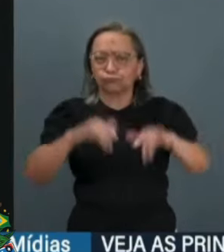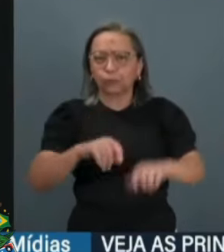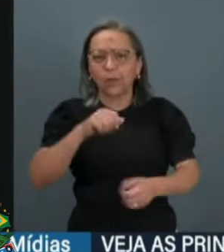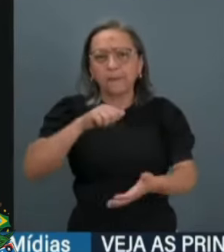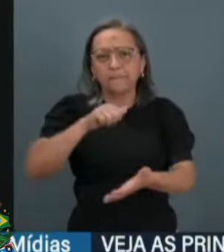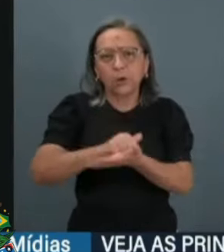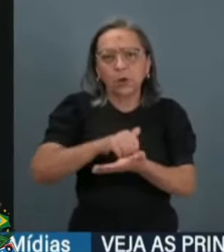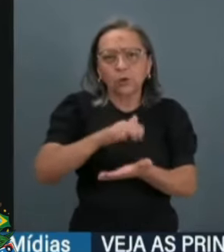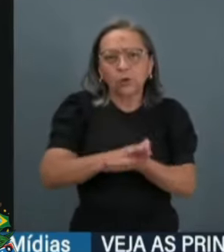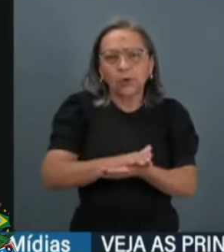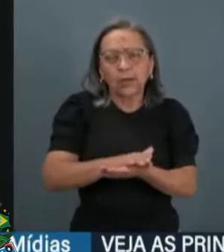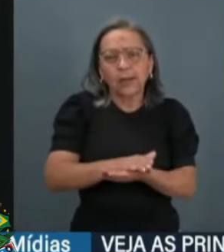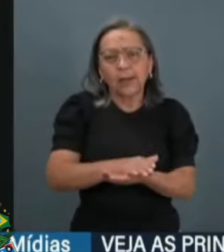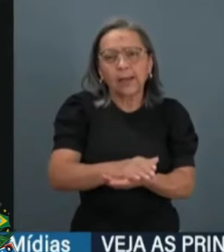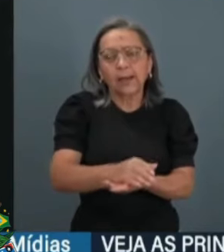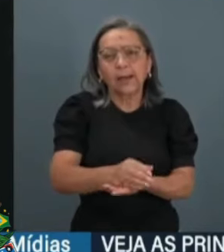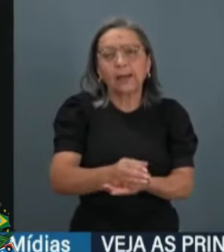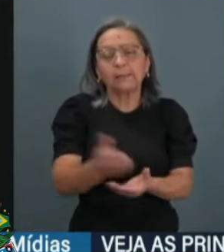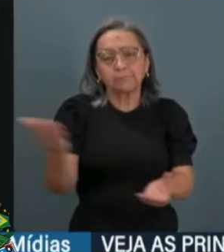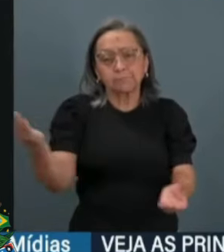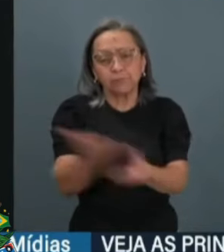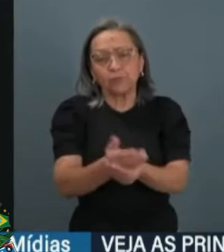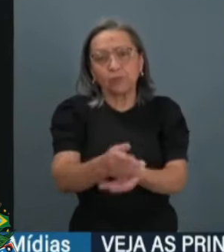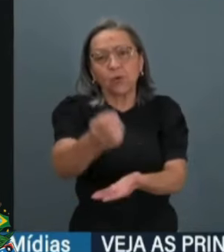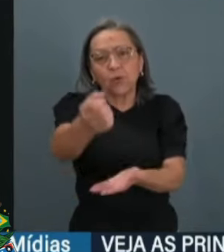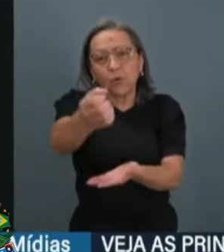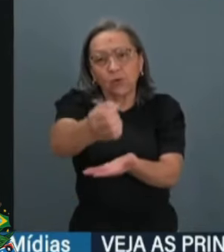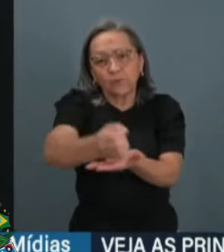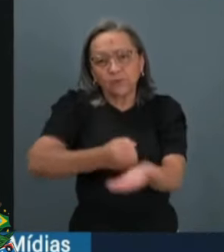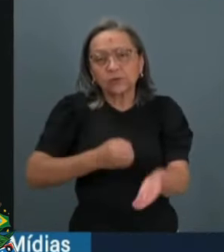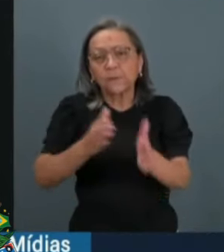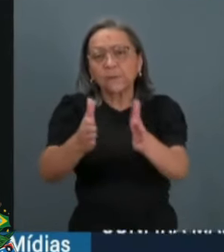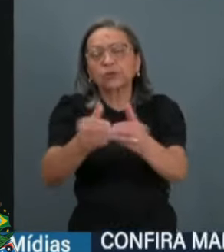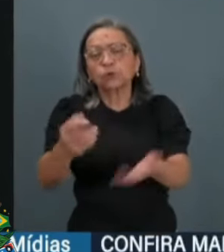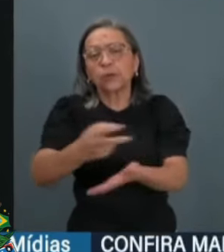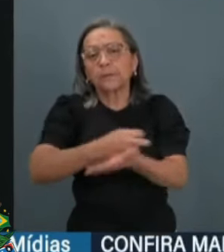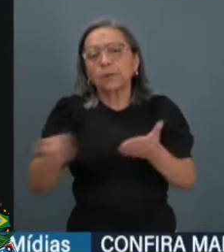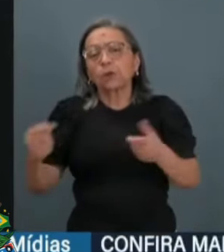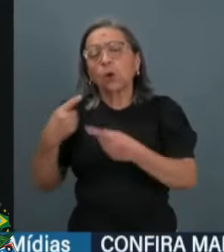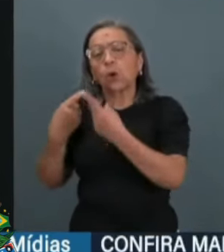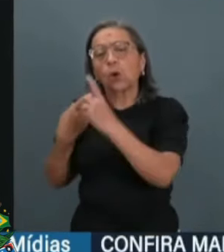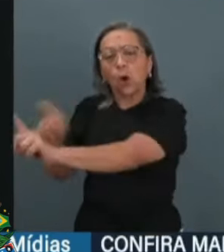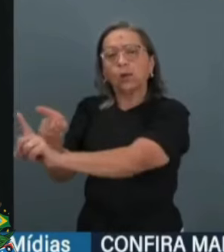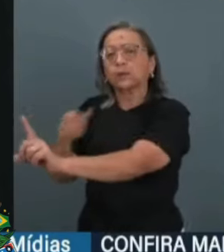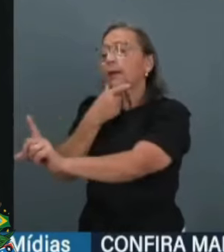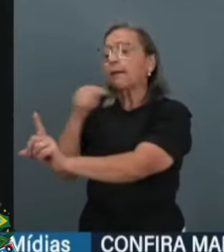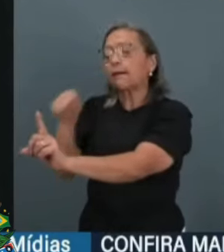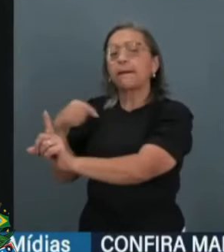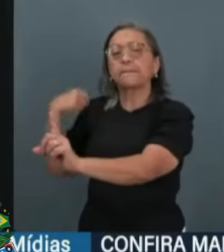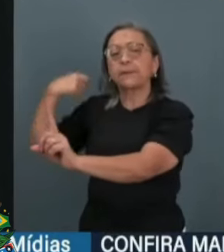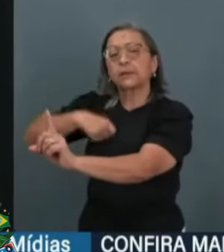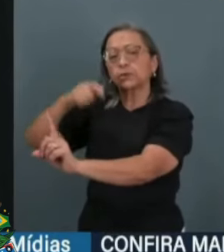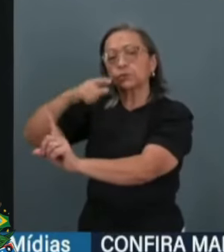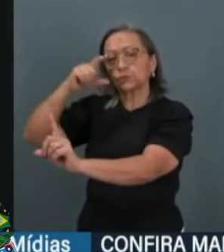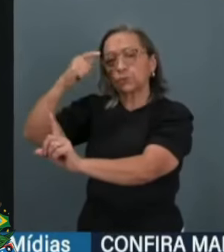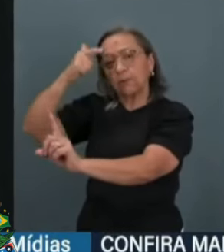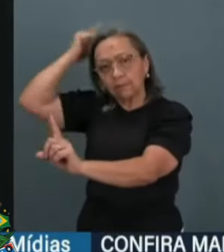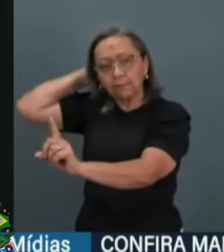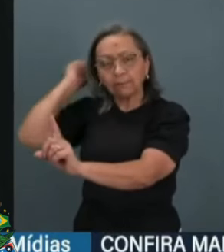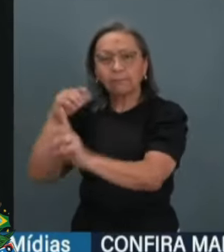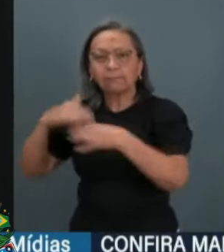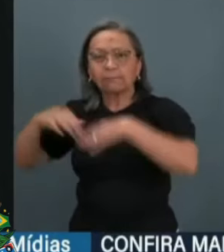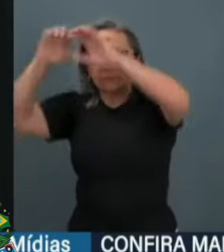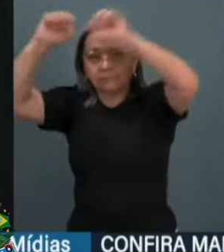um pedido de abertura de processo de impeachment contra o ministro Alexandre de Moraes, do Supremo Tribunal Federal.